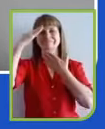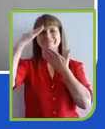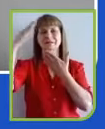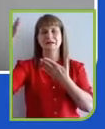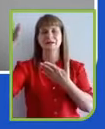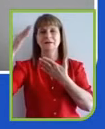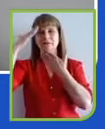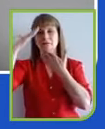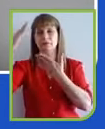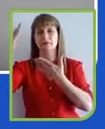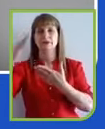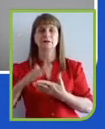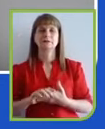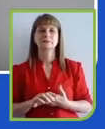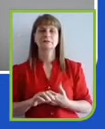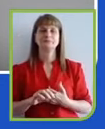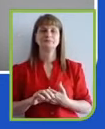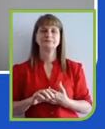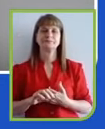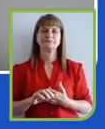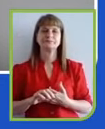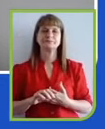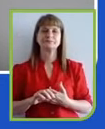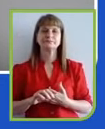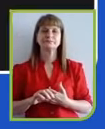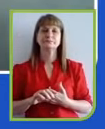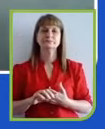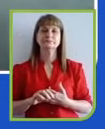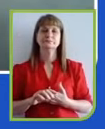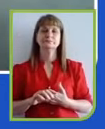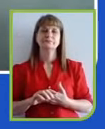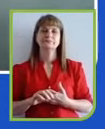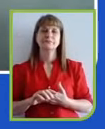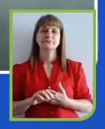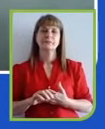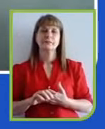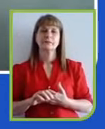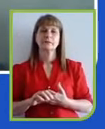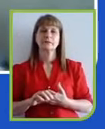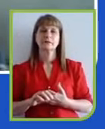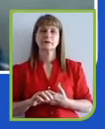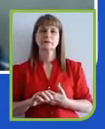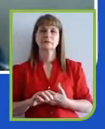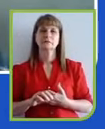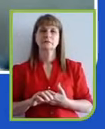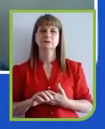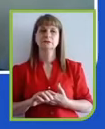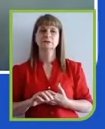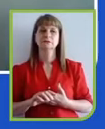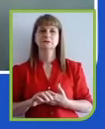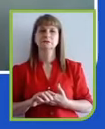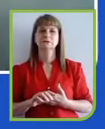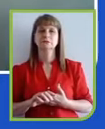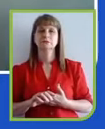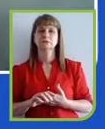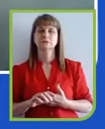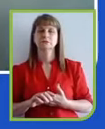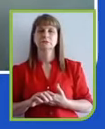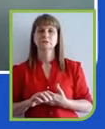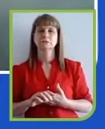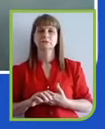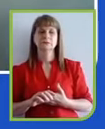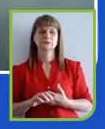pelos comentários. Muito legal. O Jorge é um executivo com larga